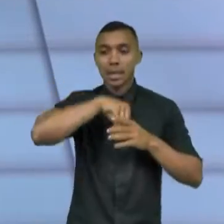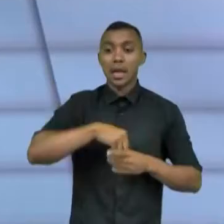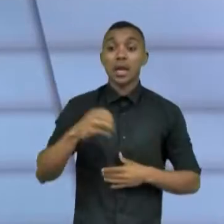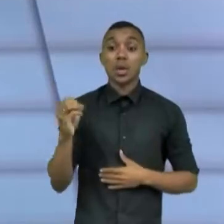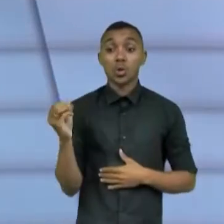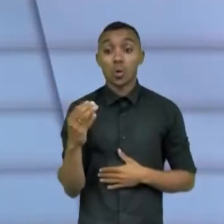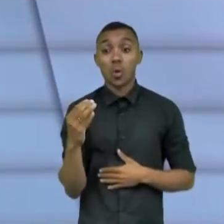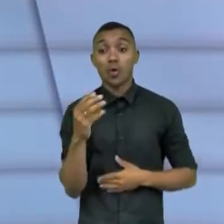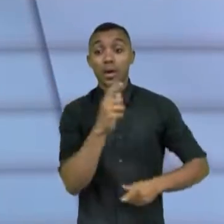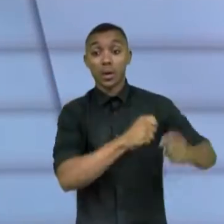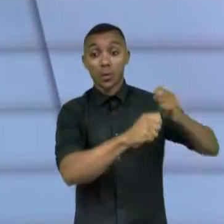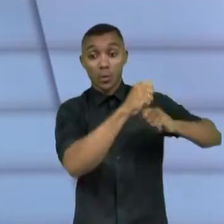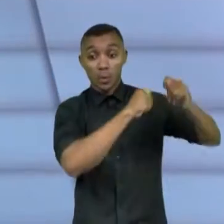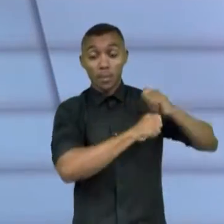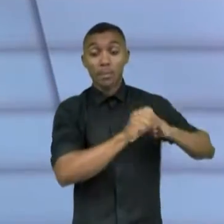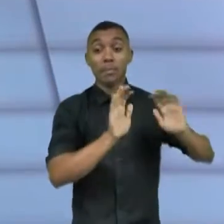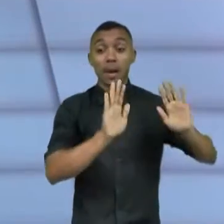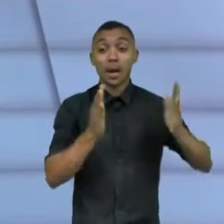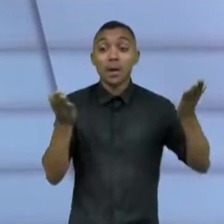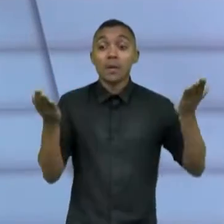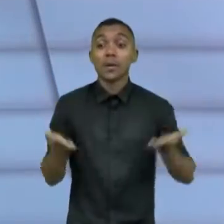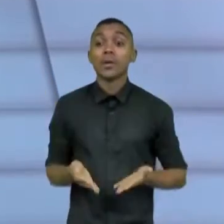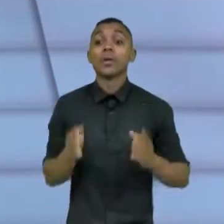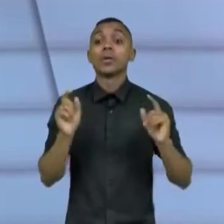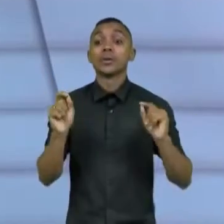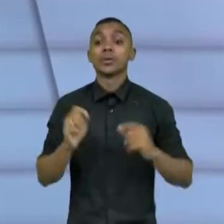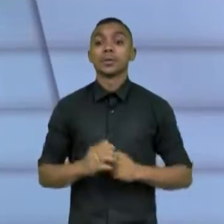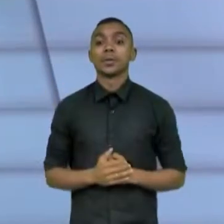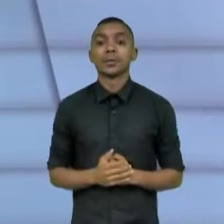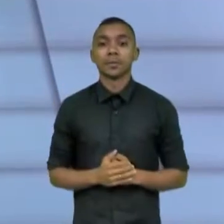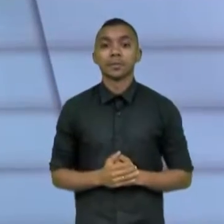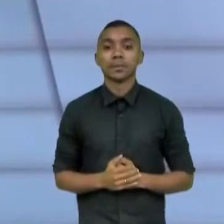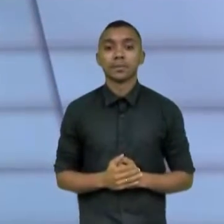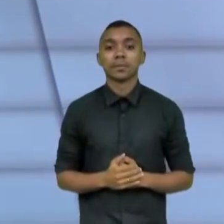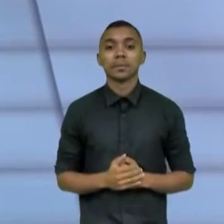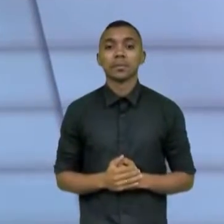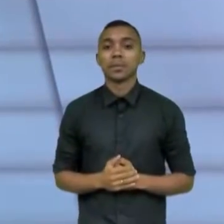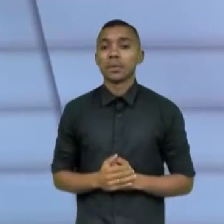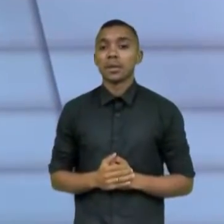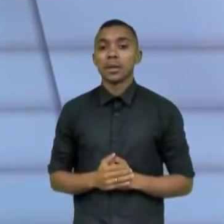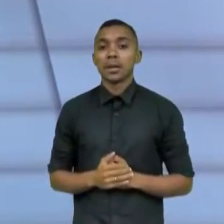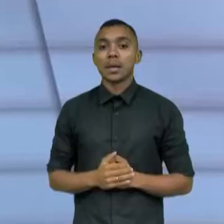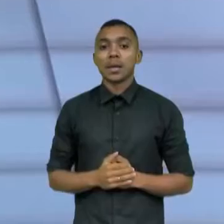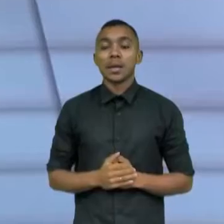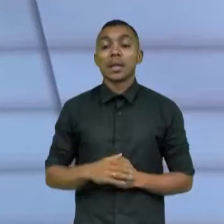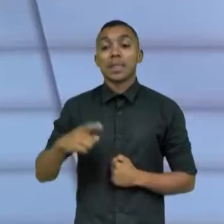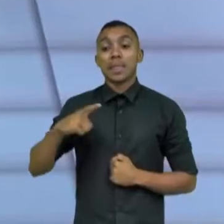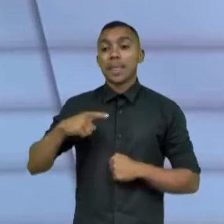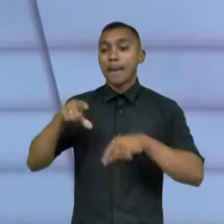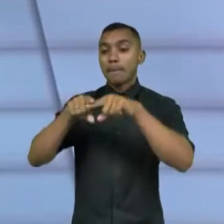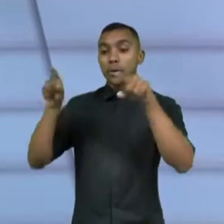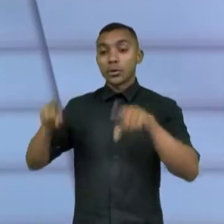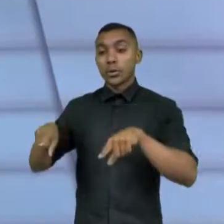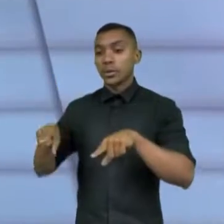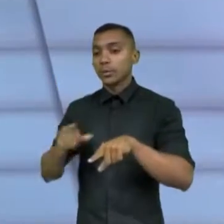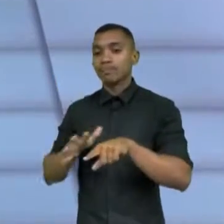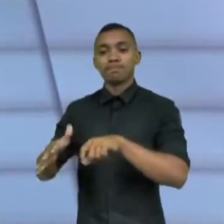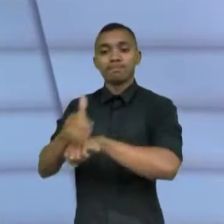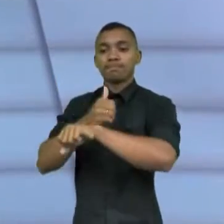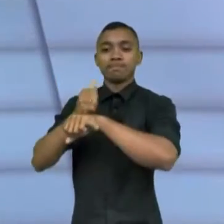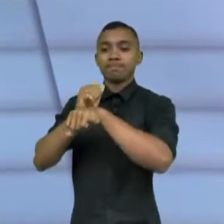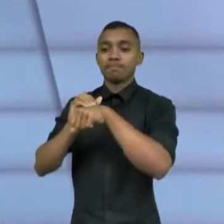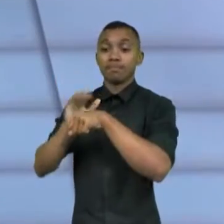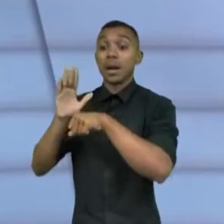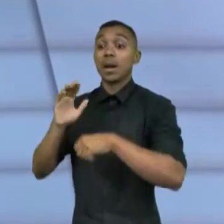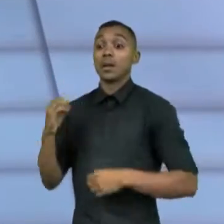economias. Mas, hoje, a Coalizão pelo Impacto é o nosso maior projeto, nosso programa mais